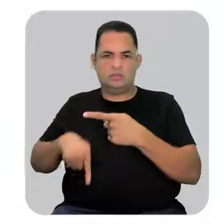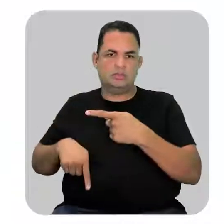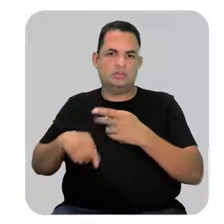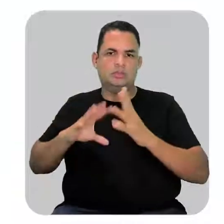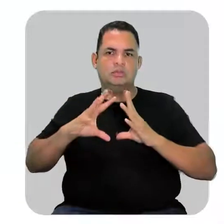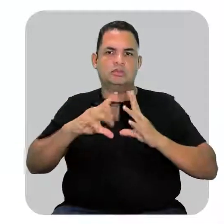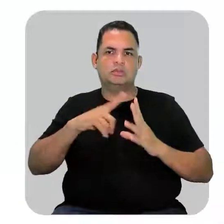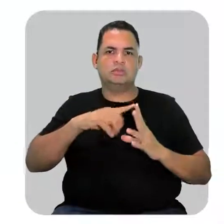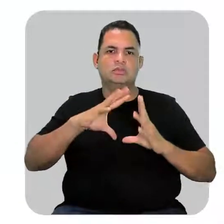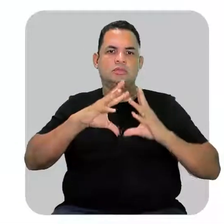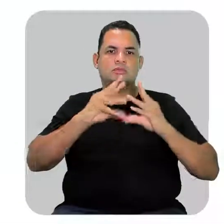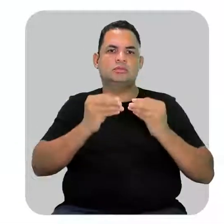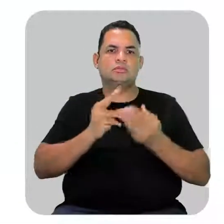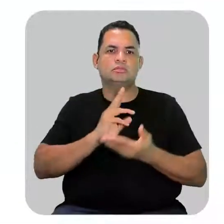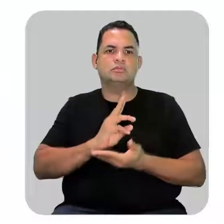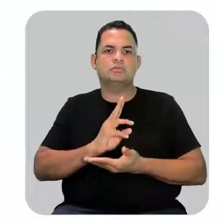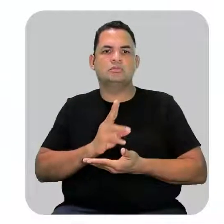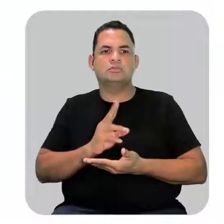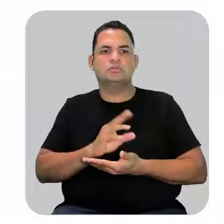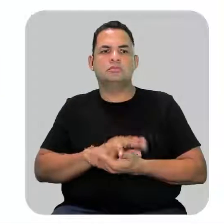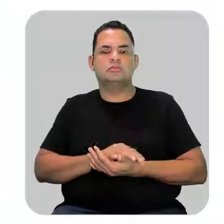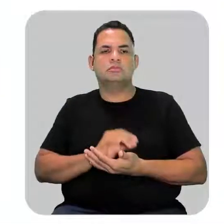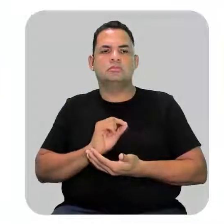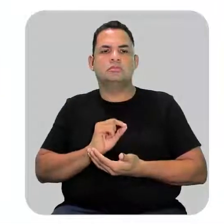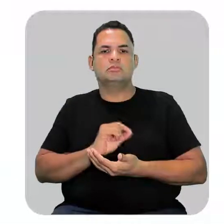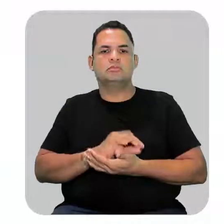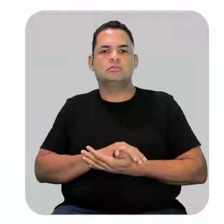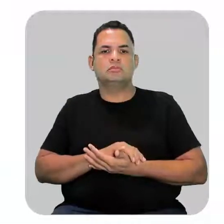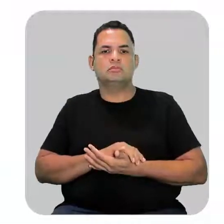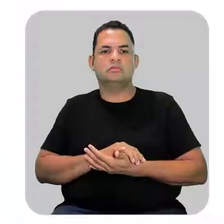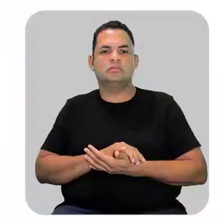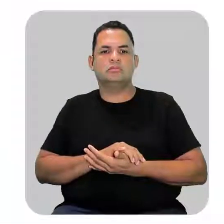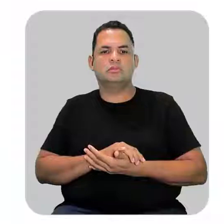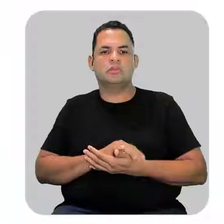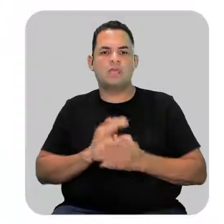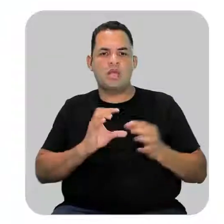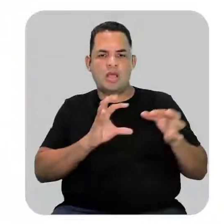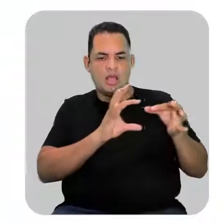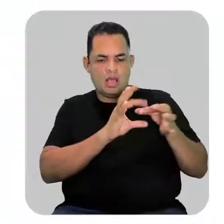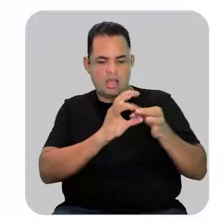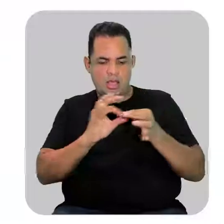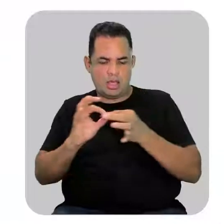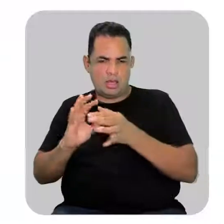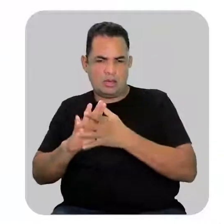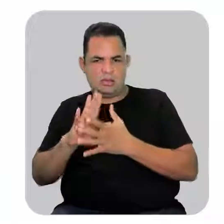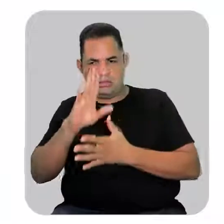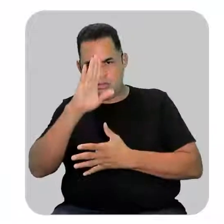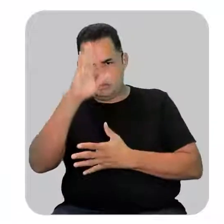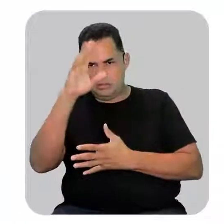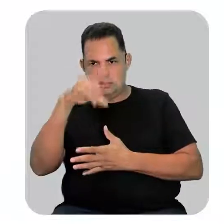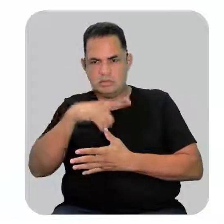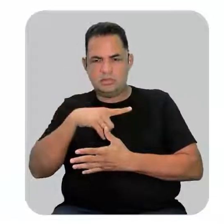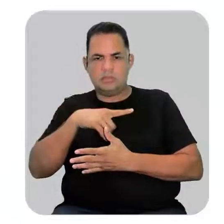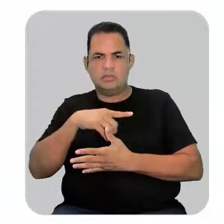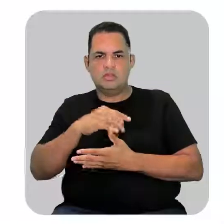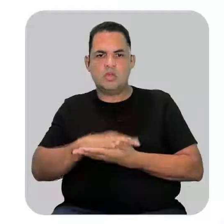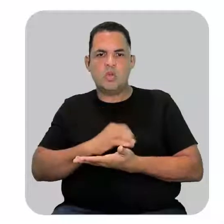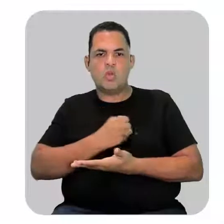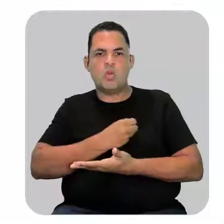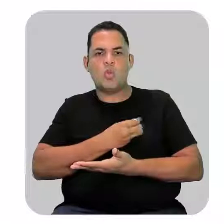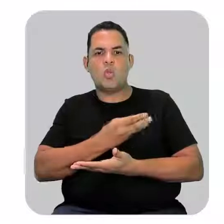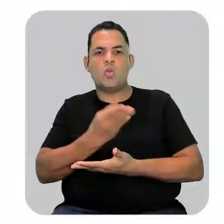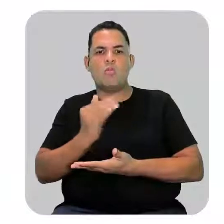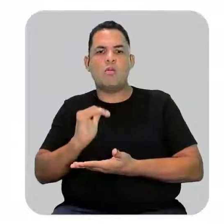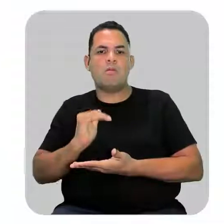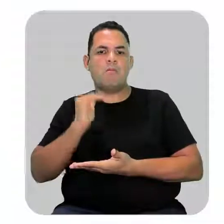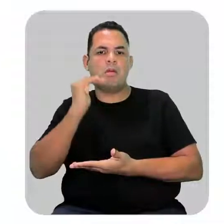todo esse procedimento o que é a cadeia principal deve conter o maior número possível de insaturações